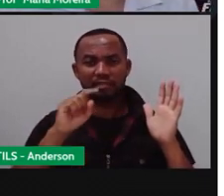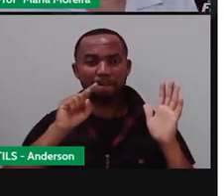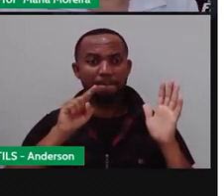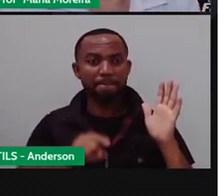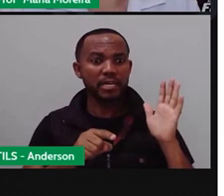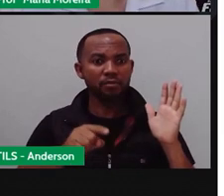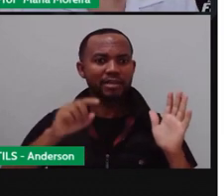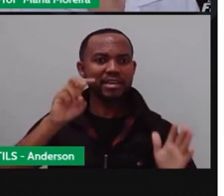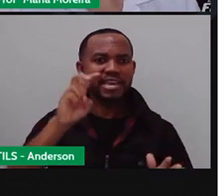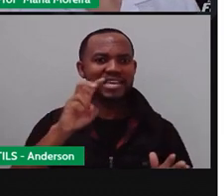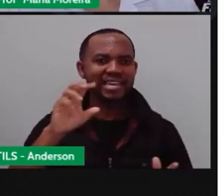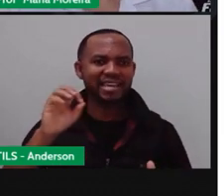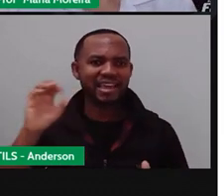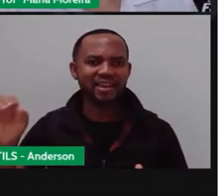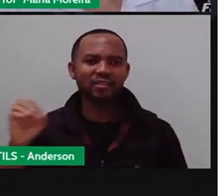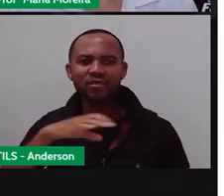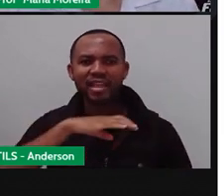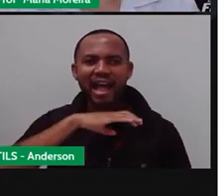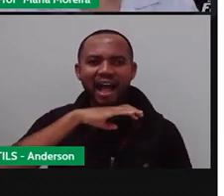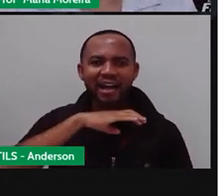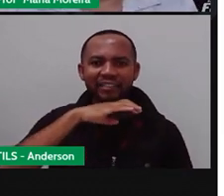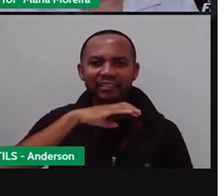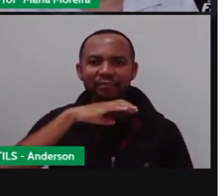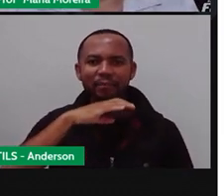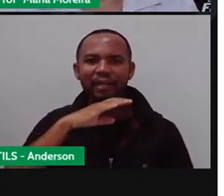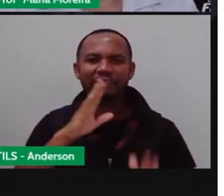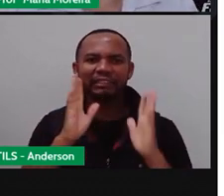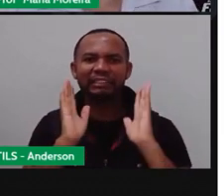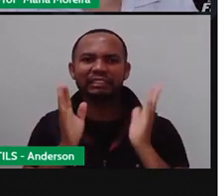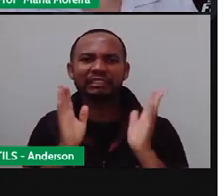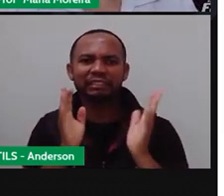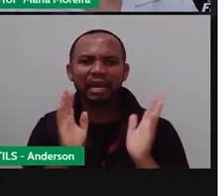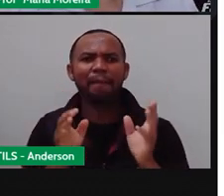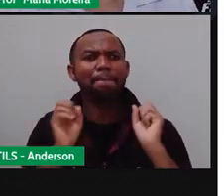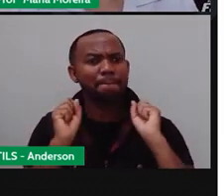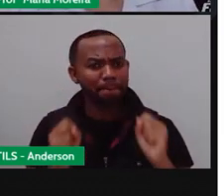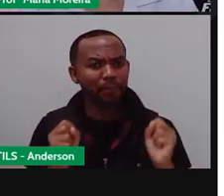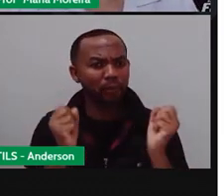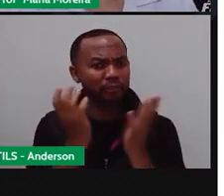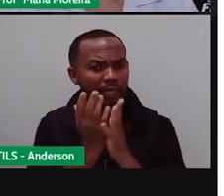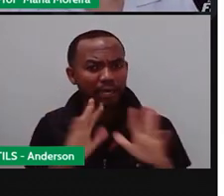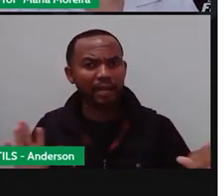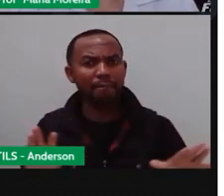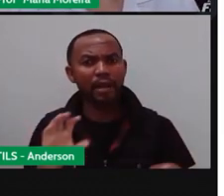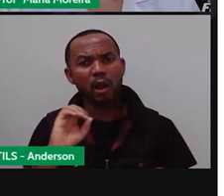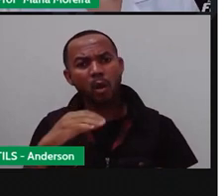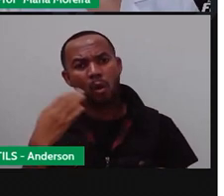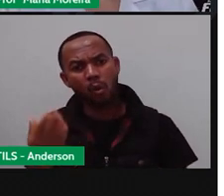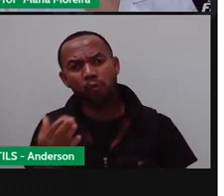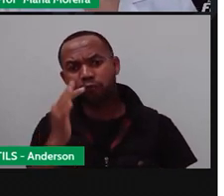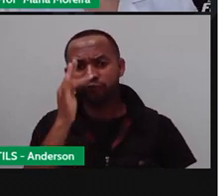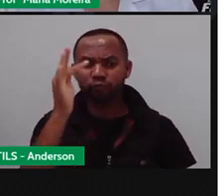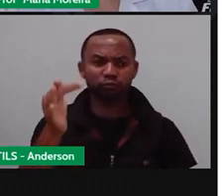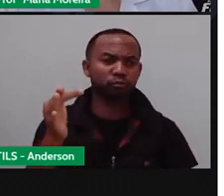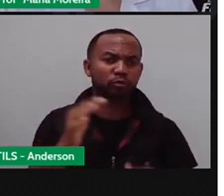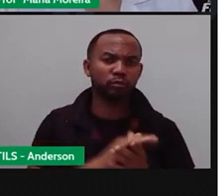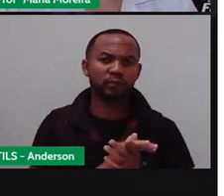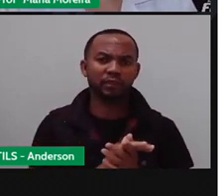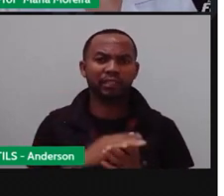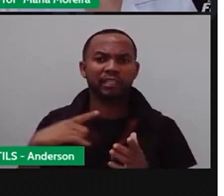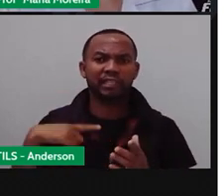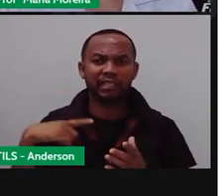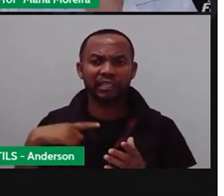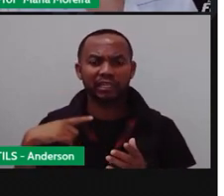10.500 espécies, gente, como ameaçadas. Bom, entre os animais